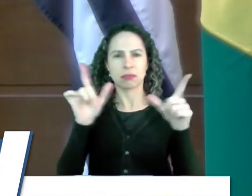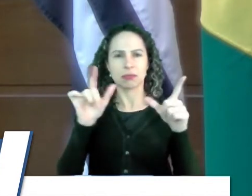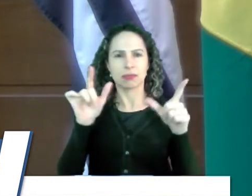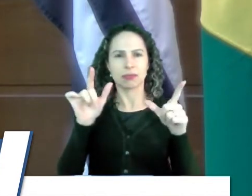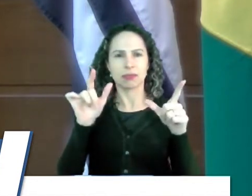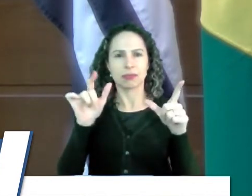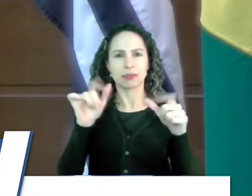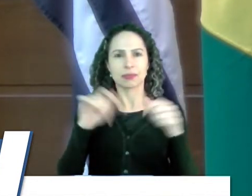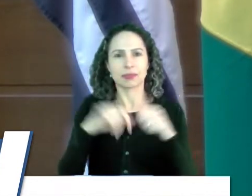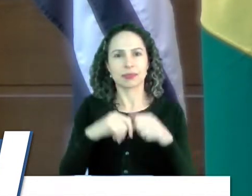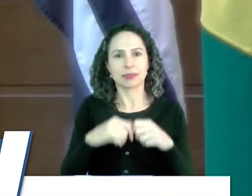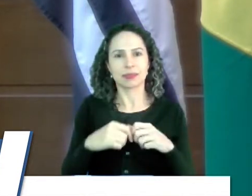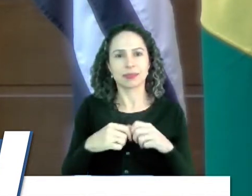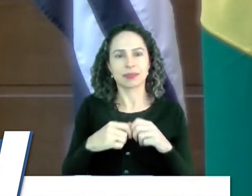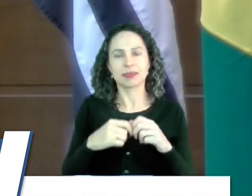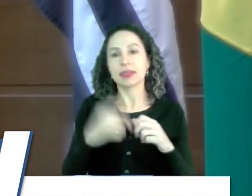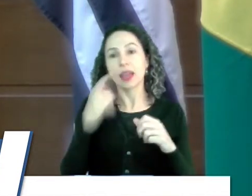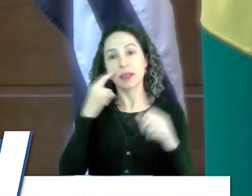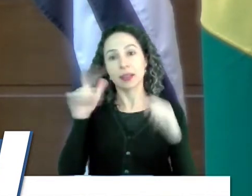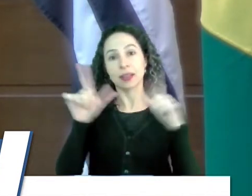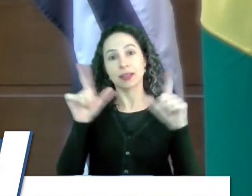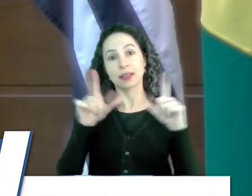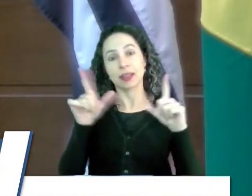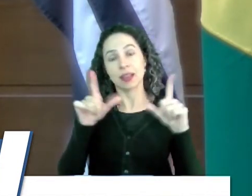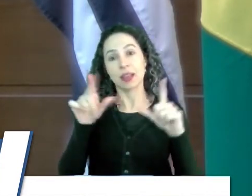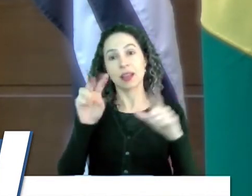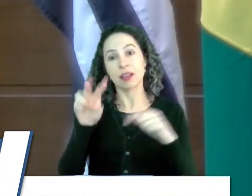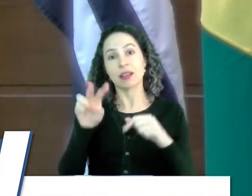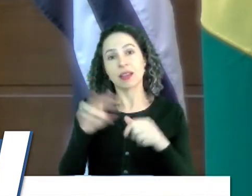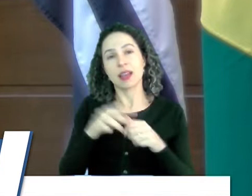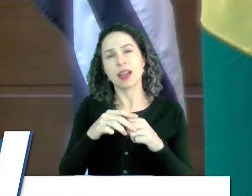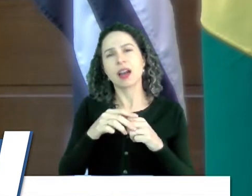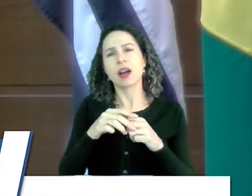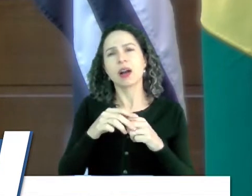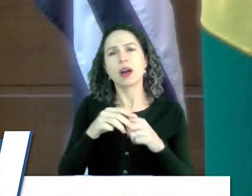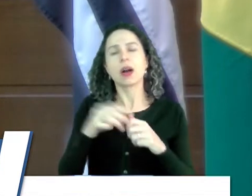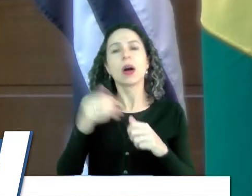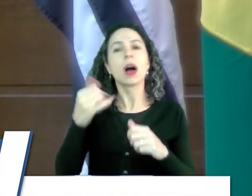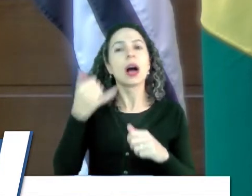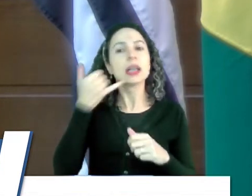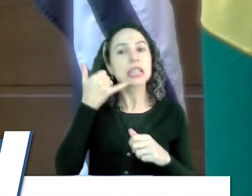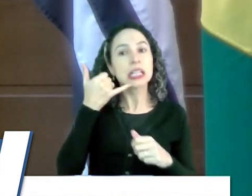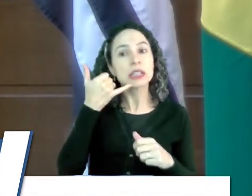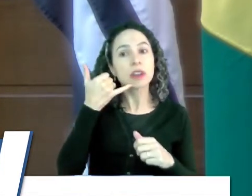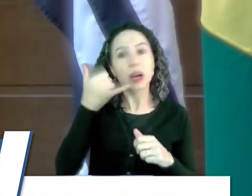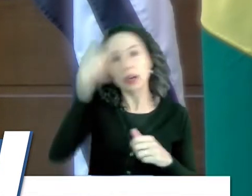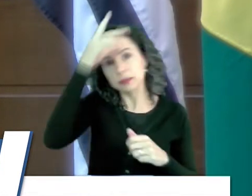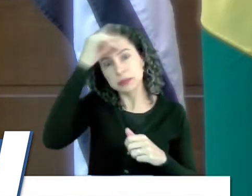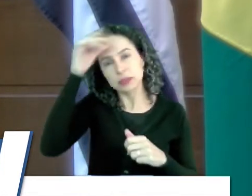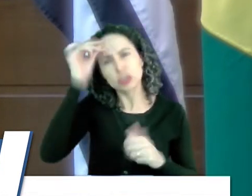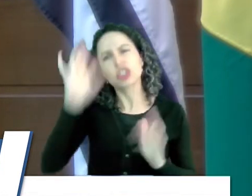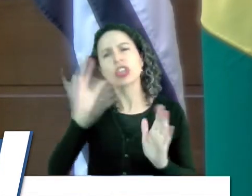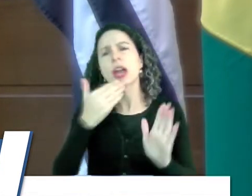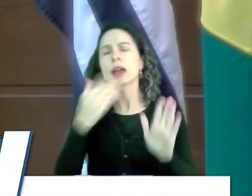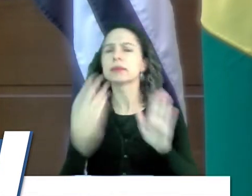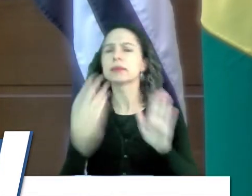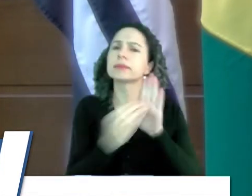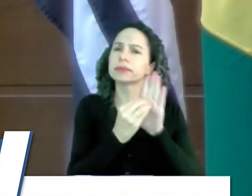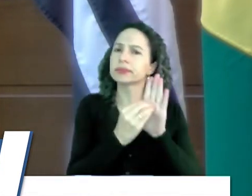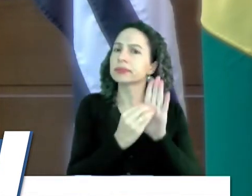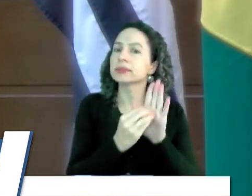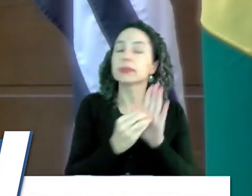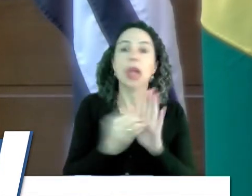estava assistindo o programa do Bazon essa semana, o sistema telefone da prefeitura, nós já fizemos requerimento, não melhora,